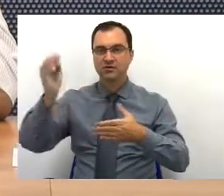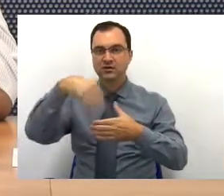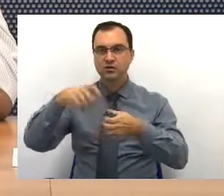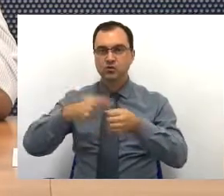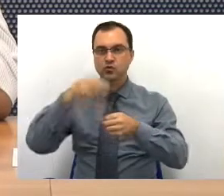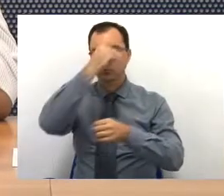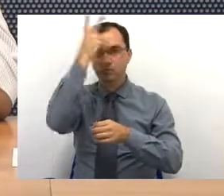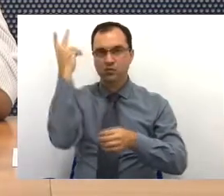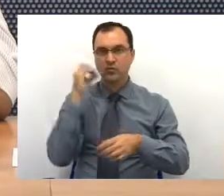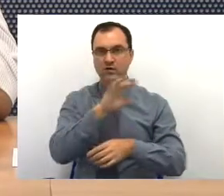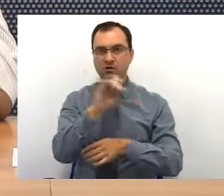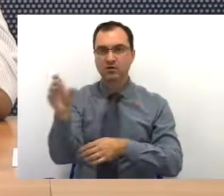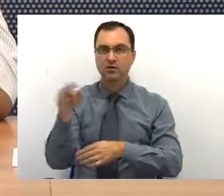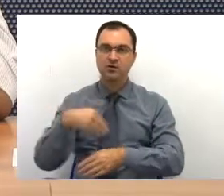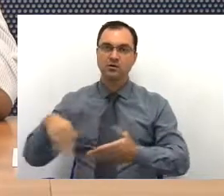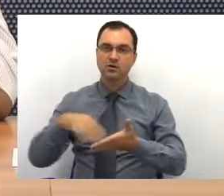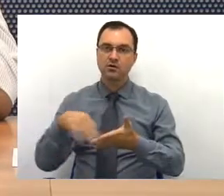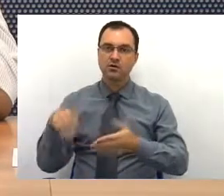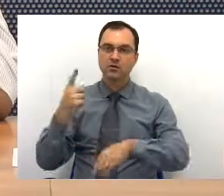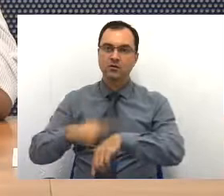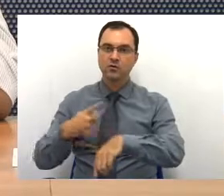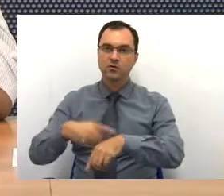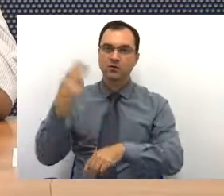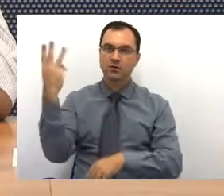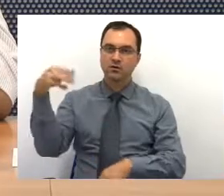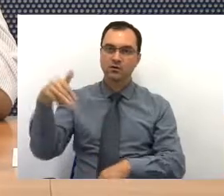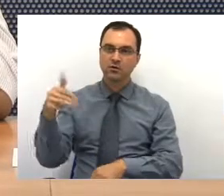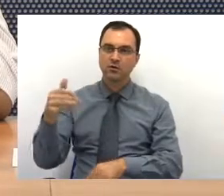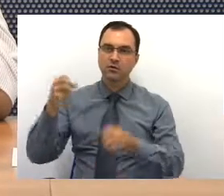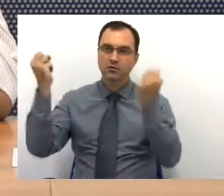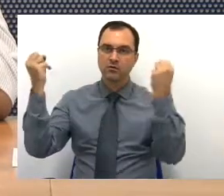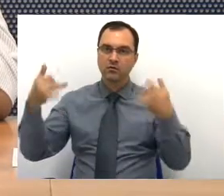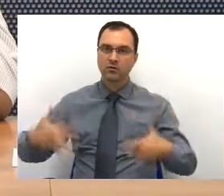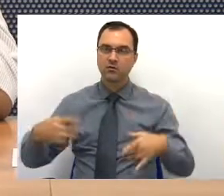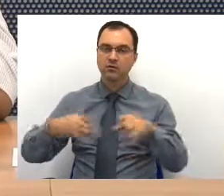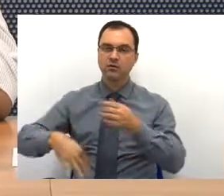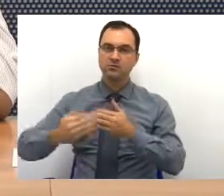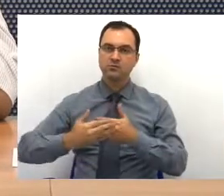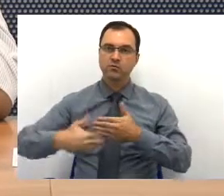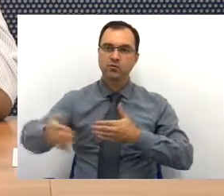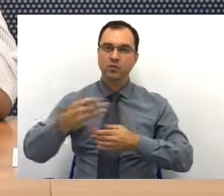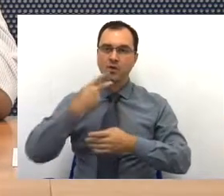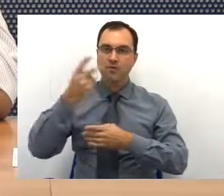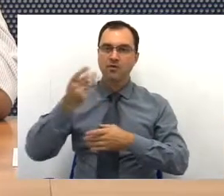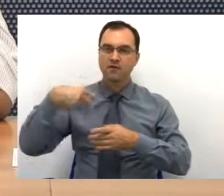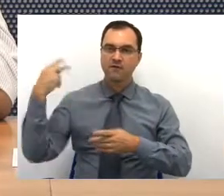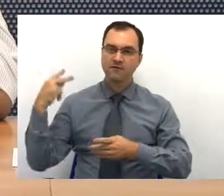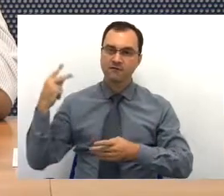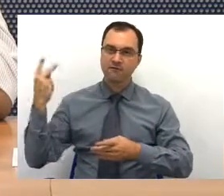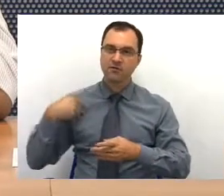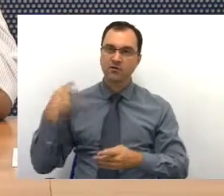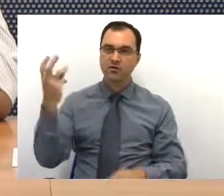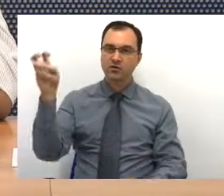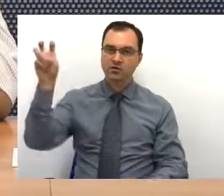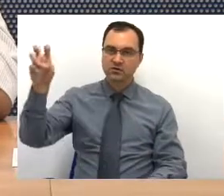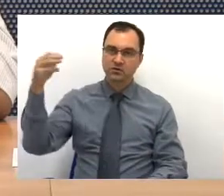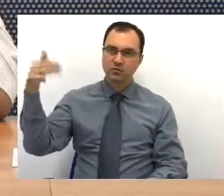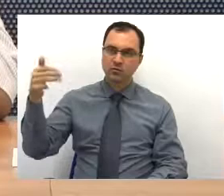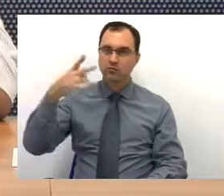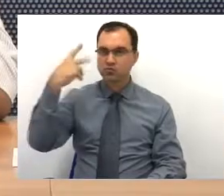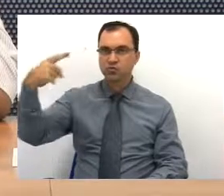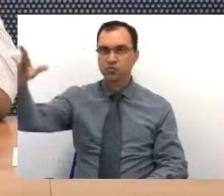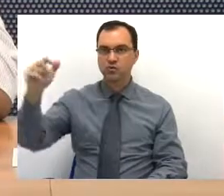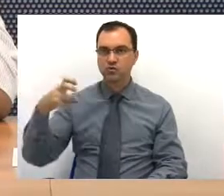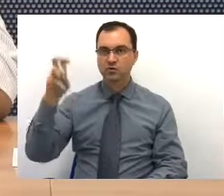Cada secretário convocado terá um prazo máximo de 30 minutos para sua explanação. Em seguida, será aberta a palavra aos vereadores, caso queira, por cinco minutos e aos demais